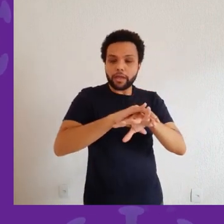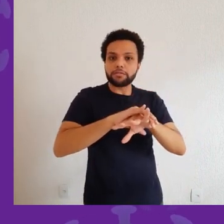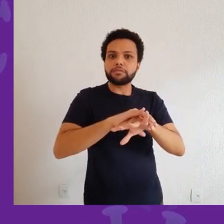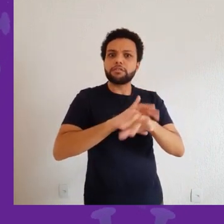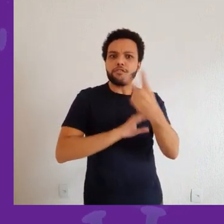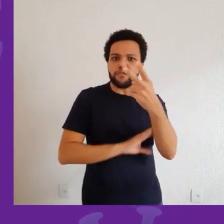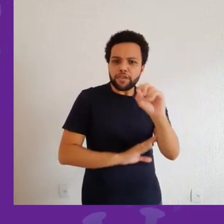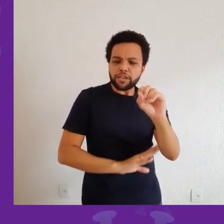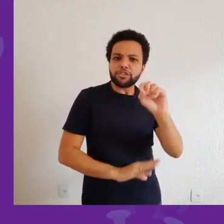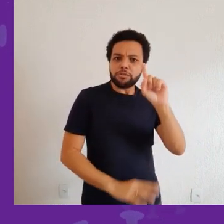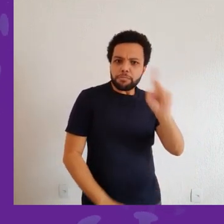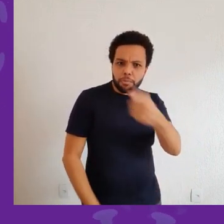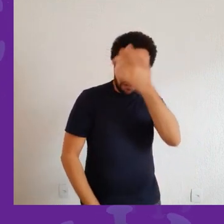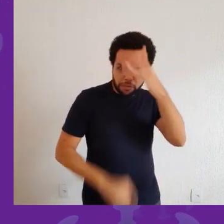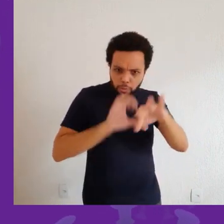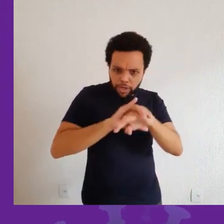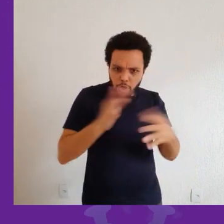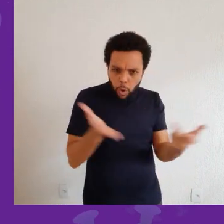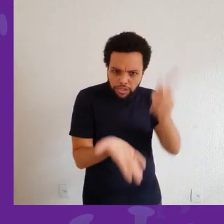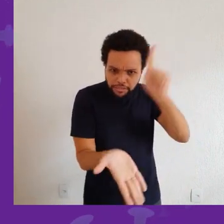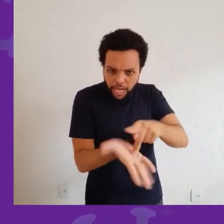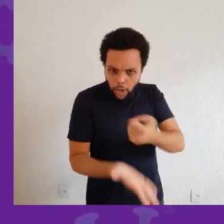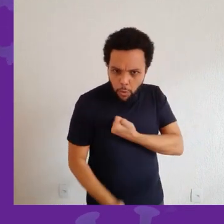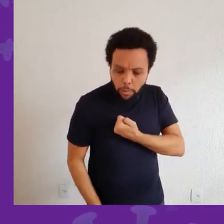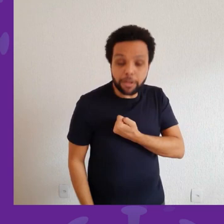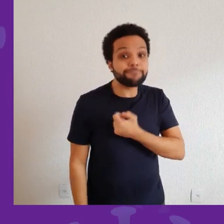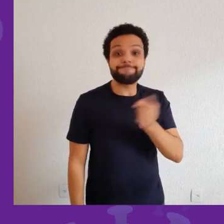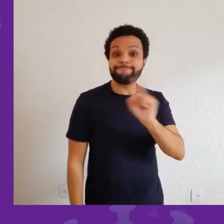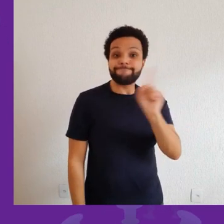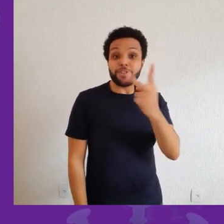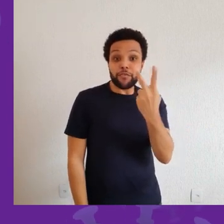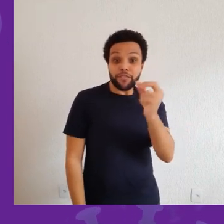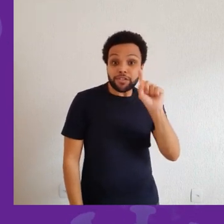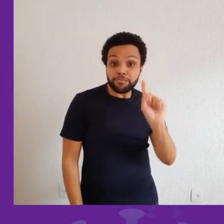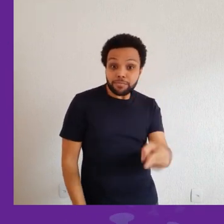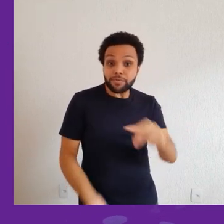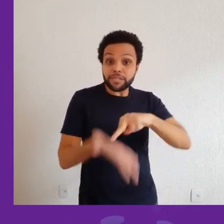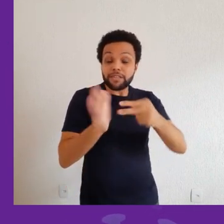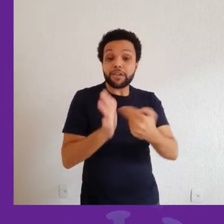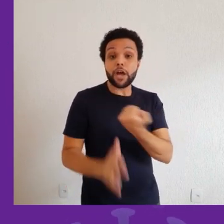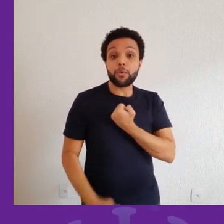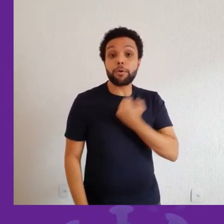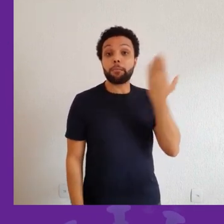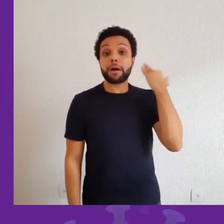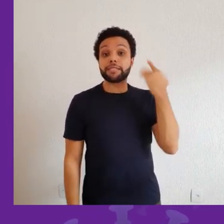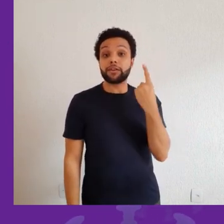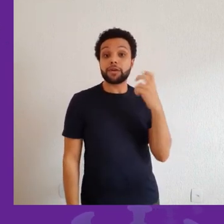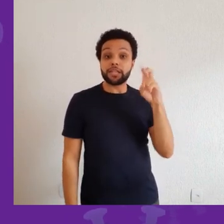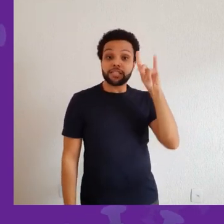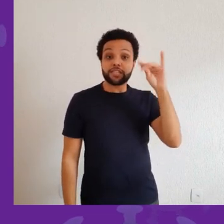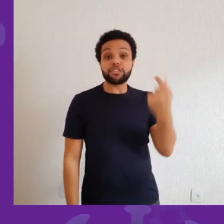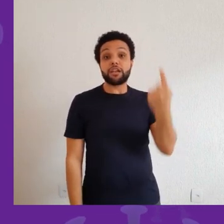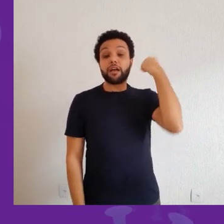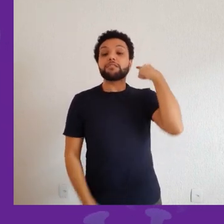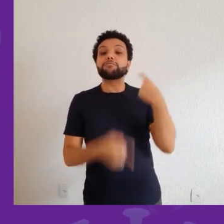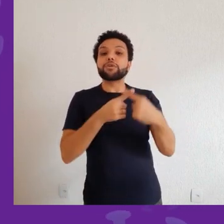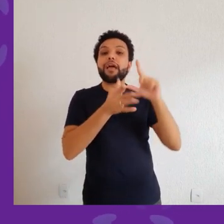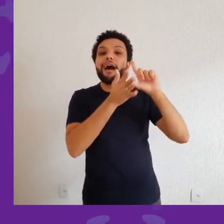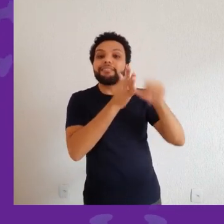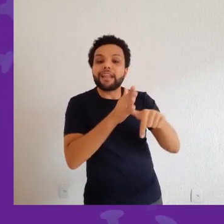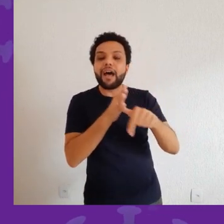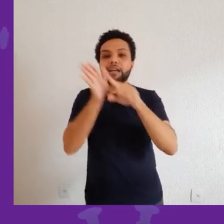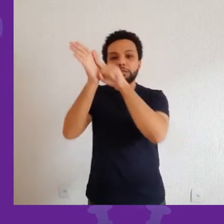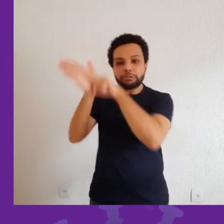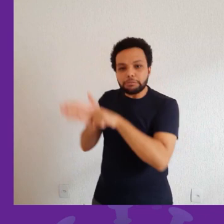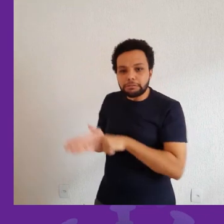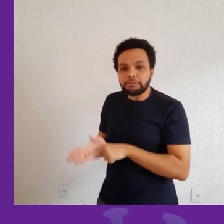Provavelmente, isso está refletindo o que era a coisa de 15, 20 dias atrás, por causa dos atrasos da notificação, da